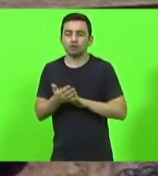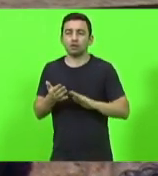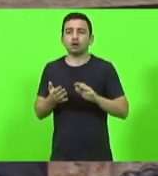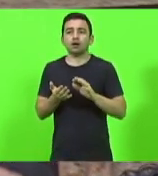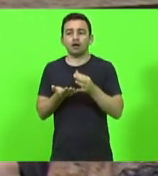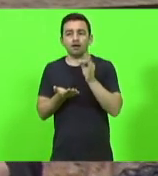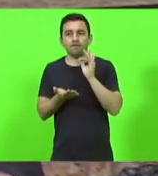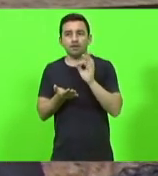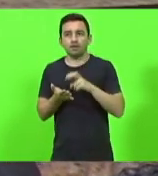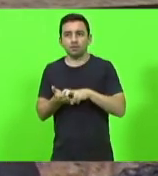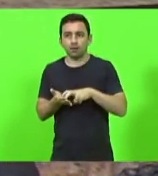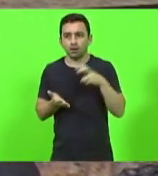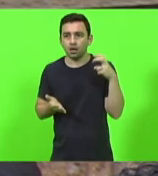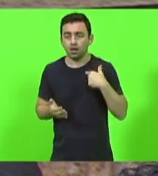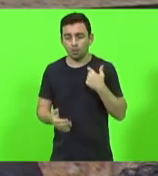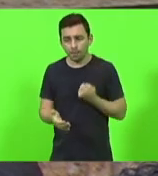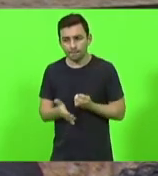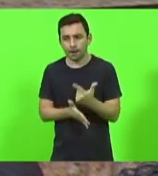César, porque eu paguei por ele.